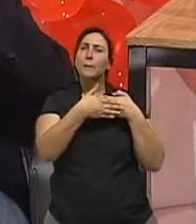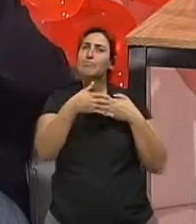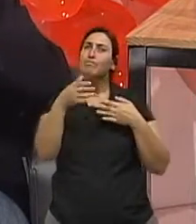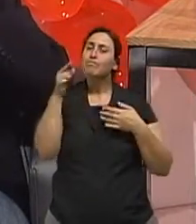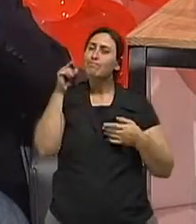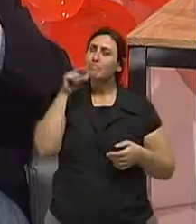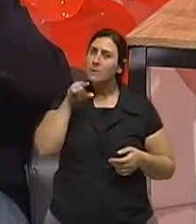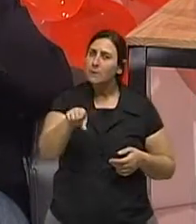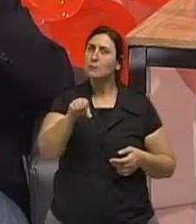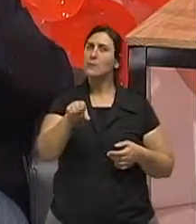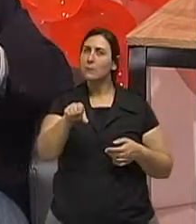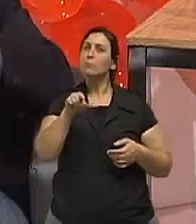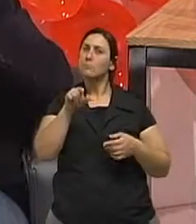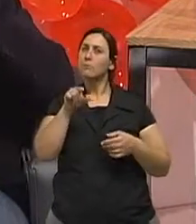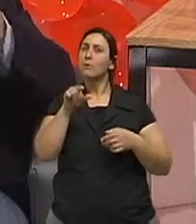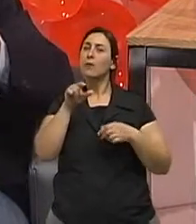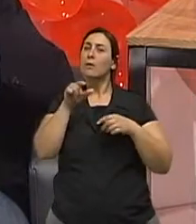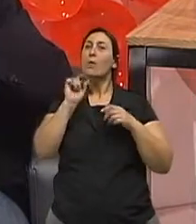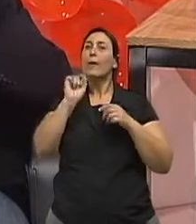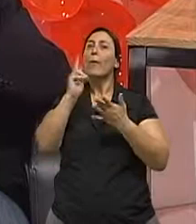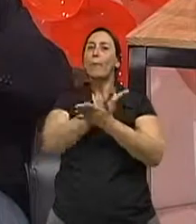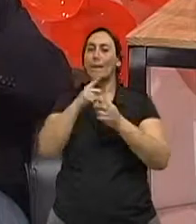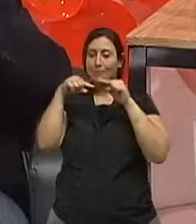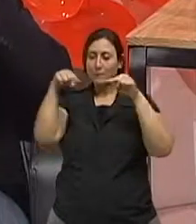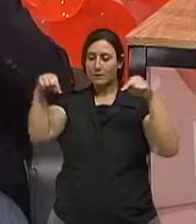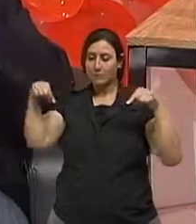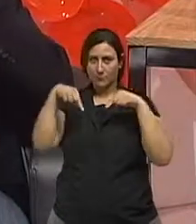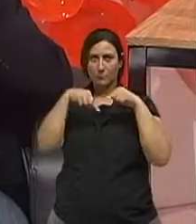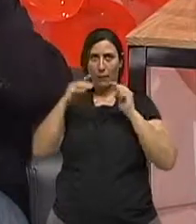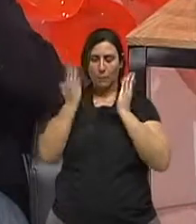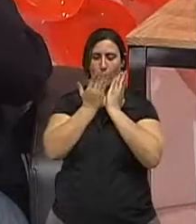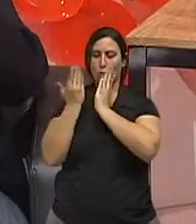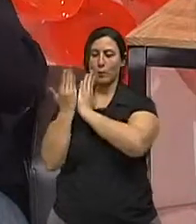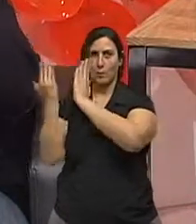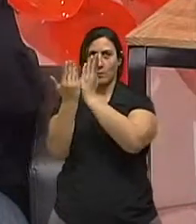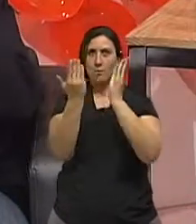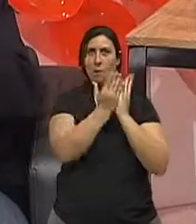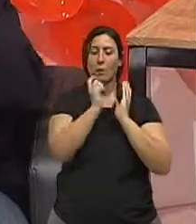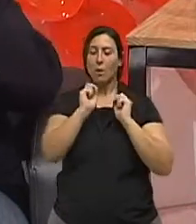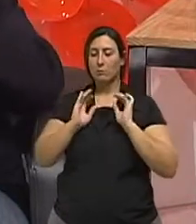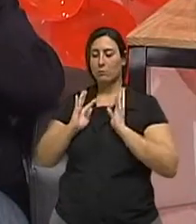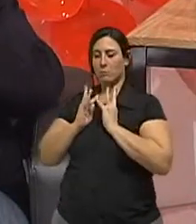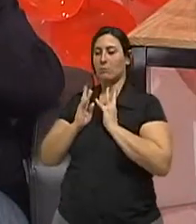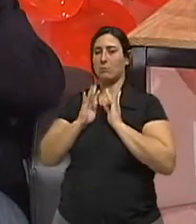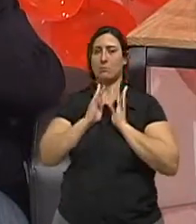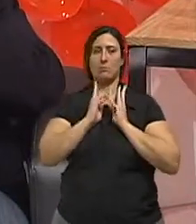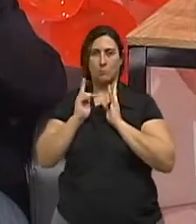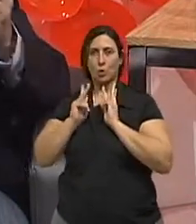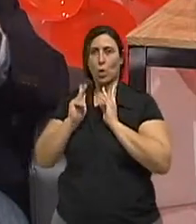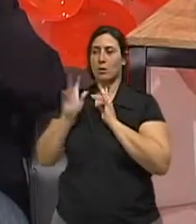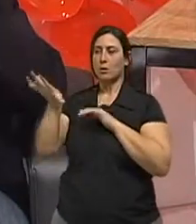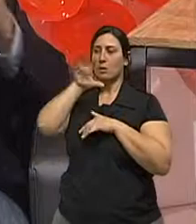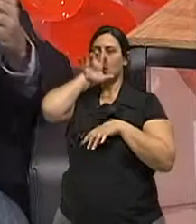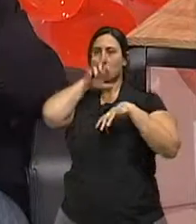Isso usando o ar, o mesmo ar para várias pessoas. Então sempre tem que ter um espaço na janela aberto